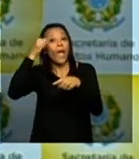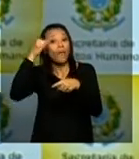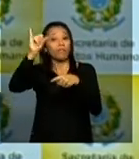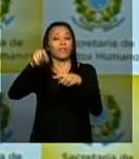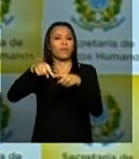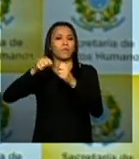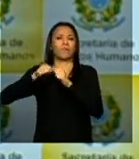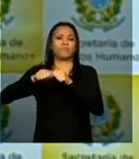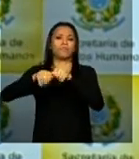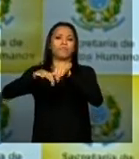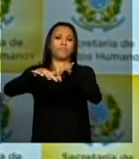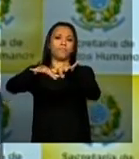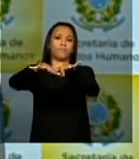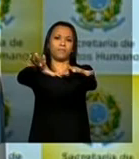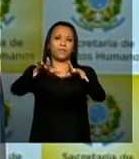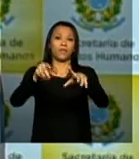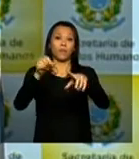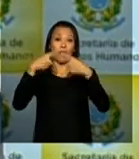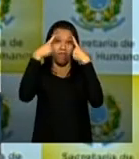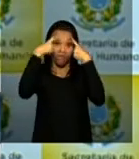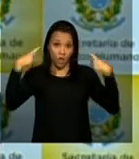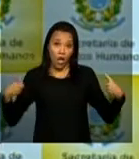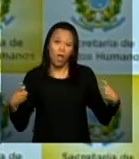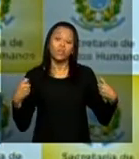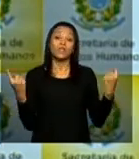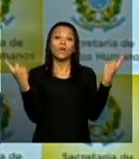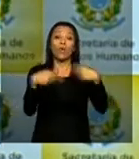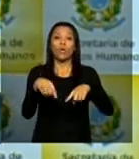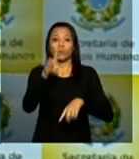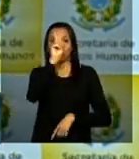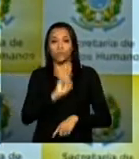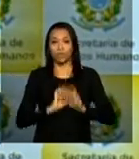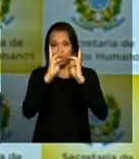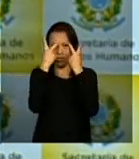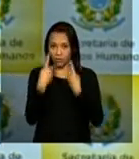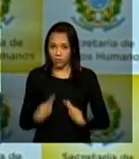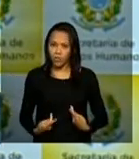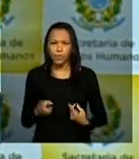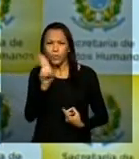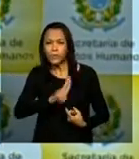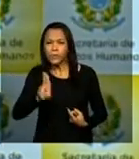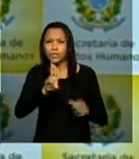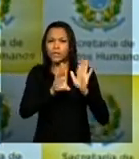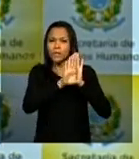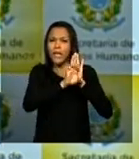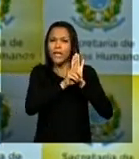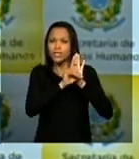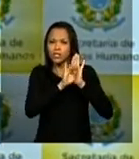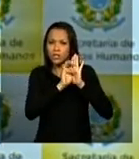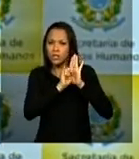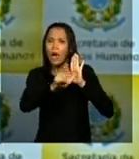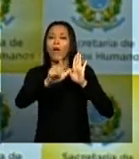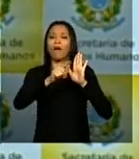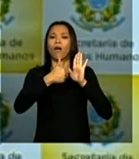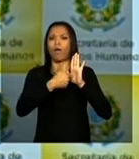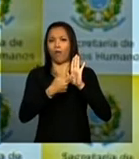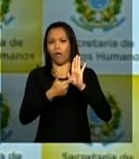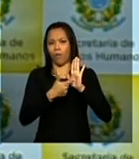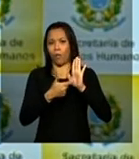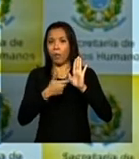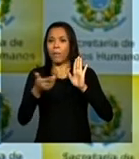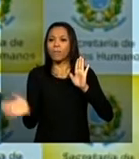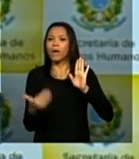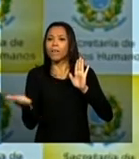perpetuação das violações dos direitos humanos por meio de editais buscamos levar os meios de produção